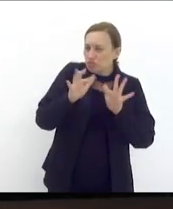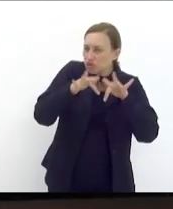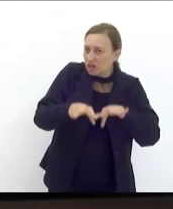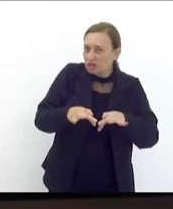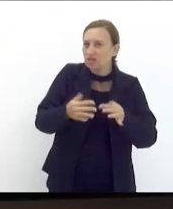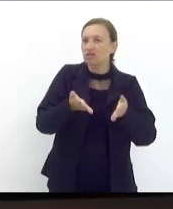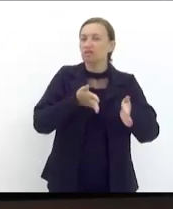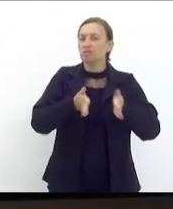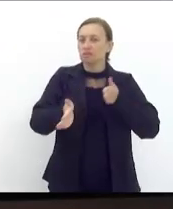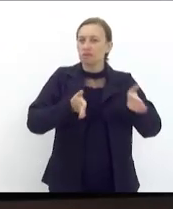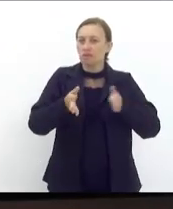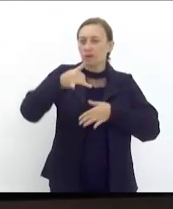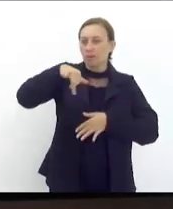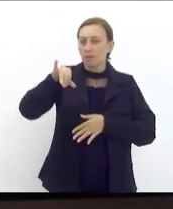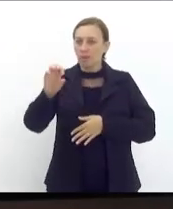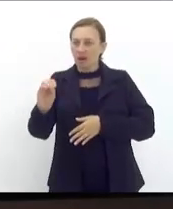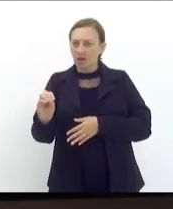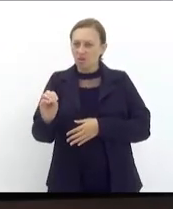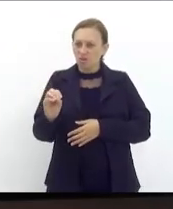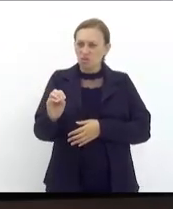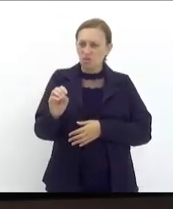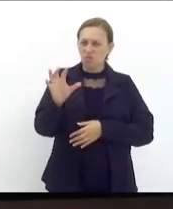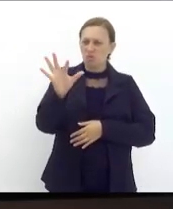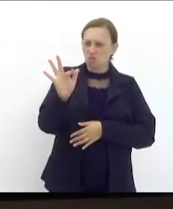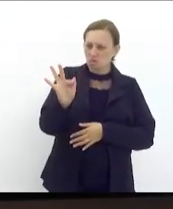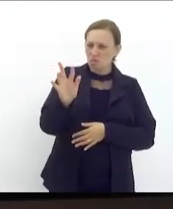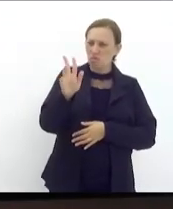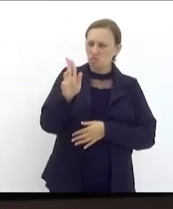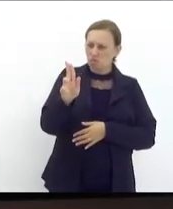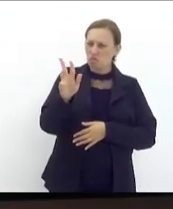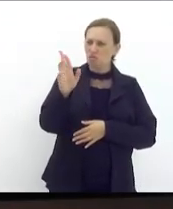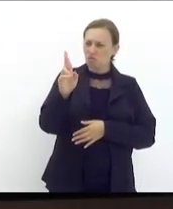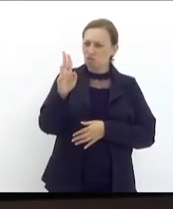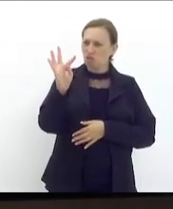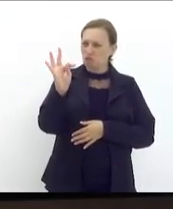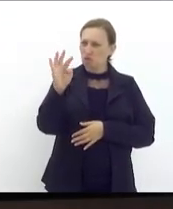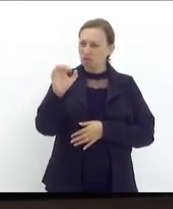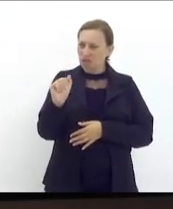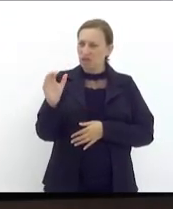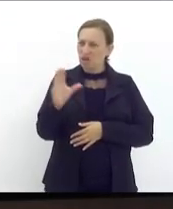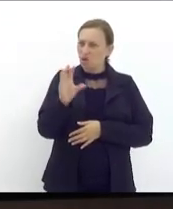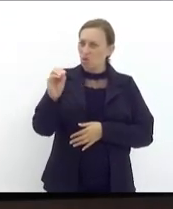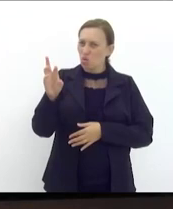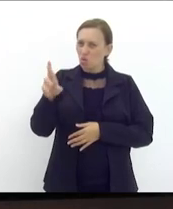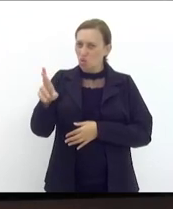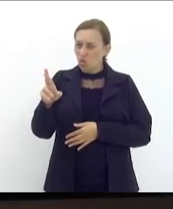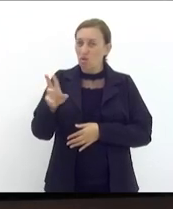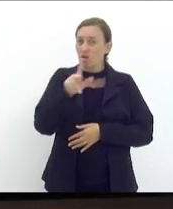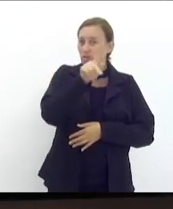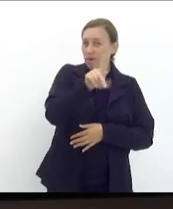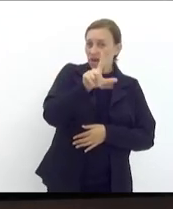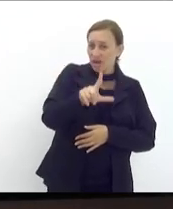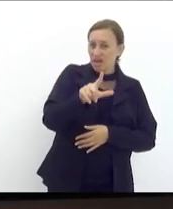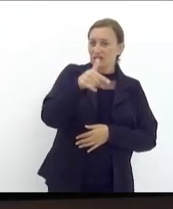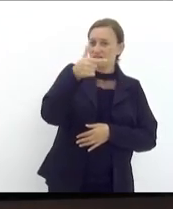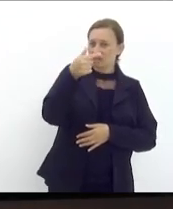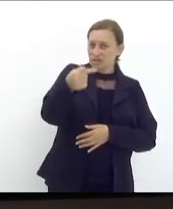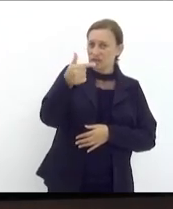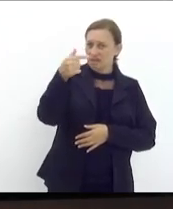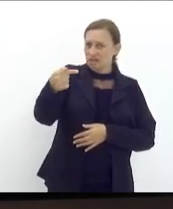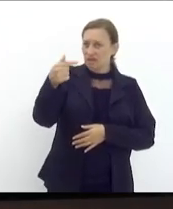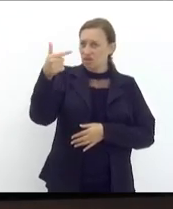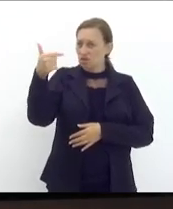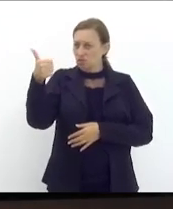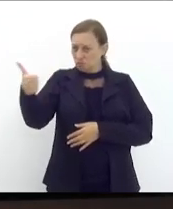em plena campanha do Maio Furta Cor. Eu protocolei nessa casa o PL 771 barra 2023, que